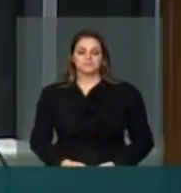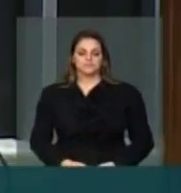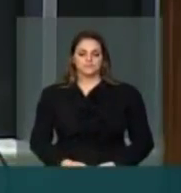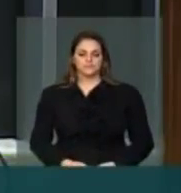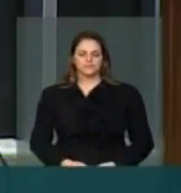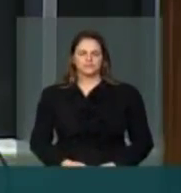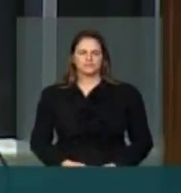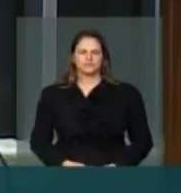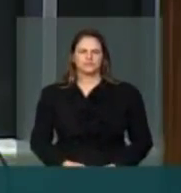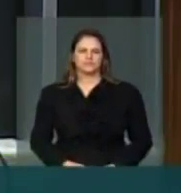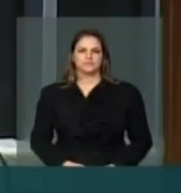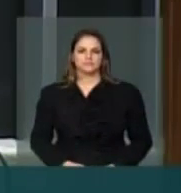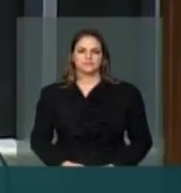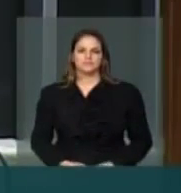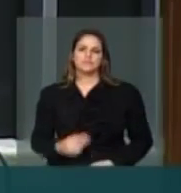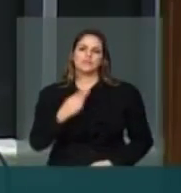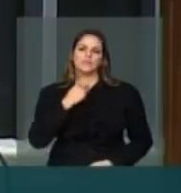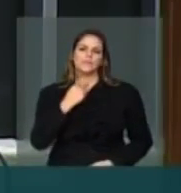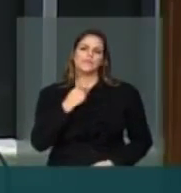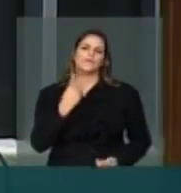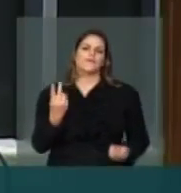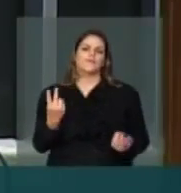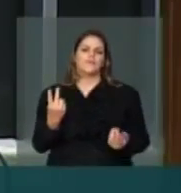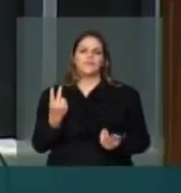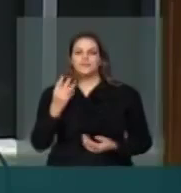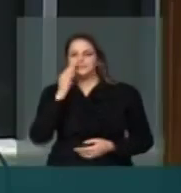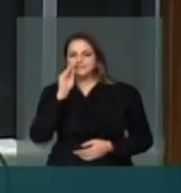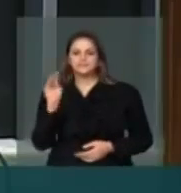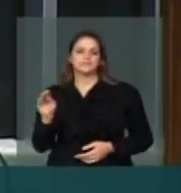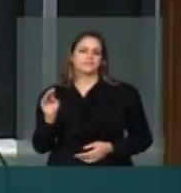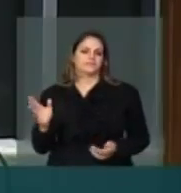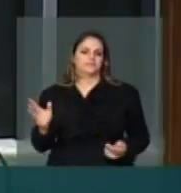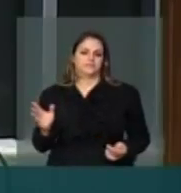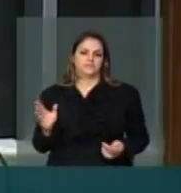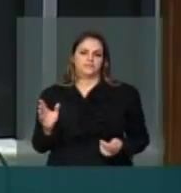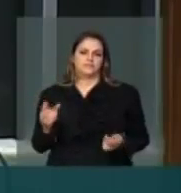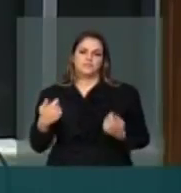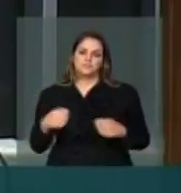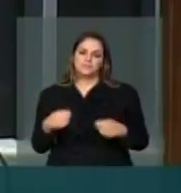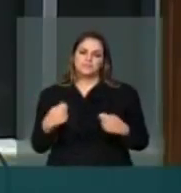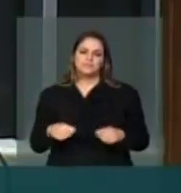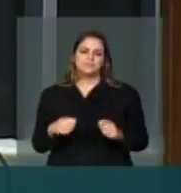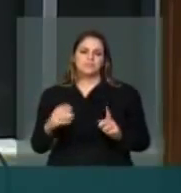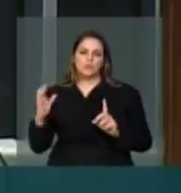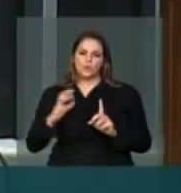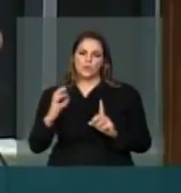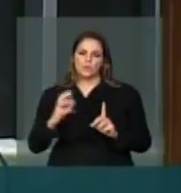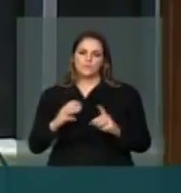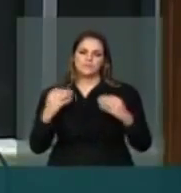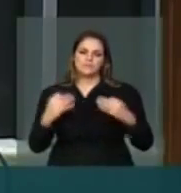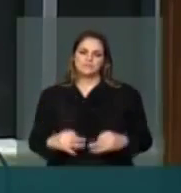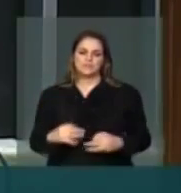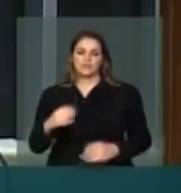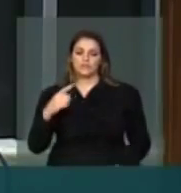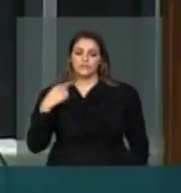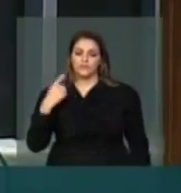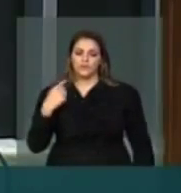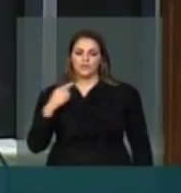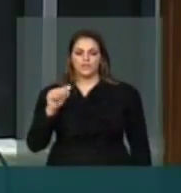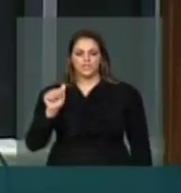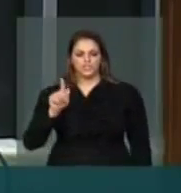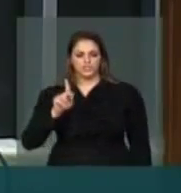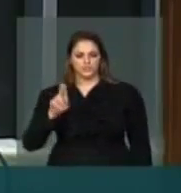não podemos ser insensíveis à justa cobrança e pressão dos advogados da